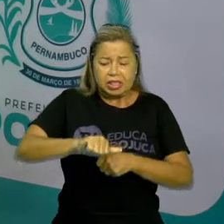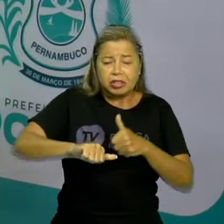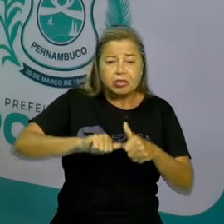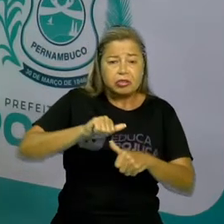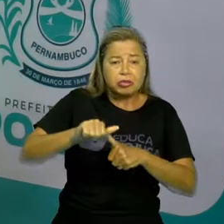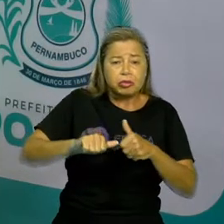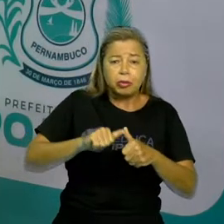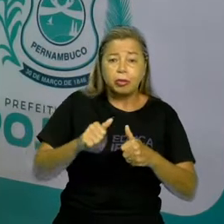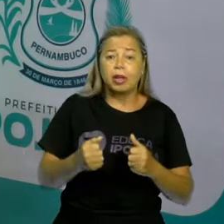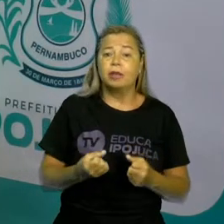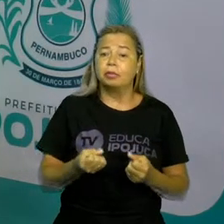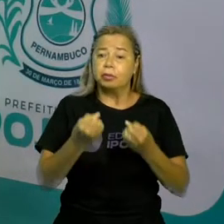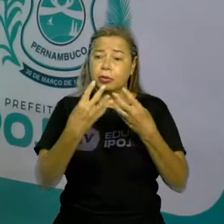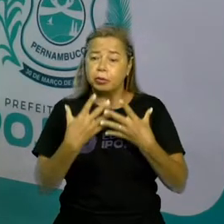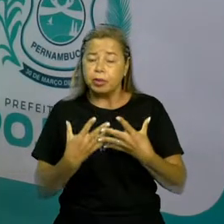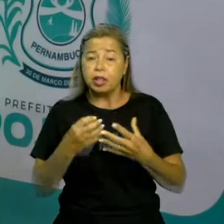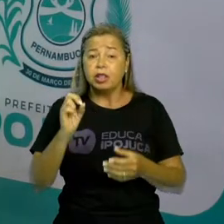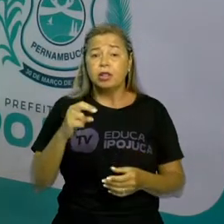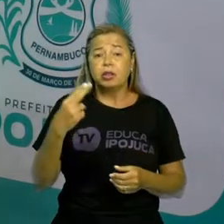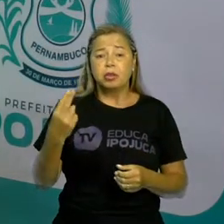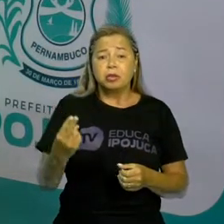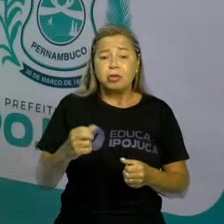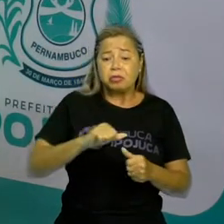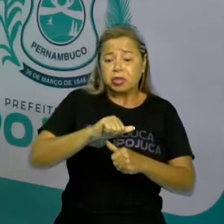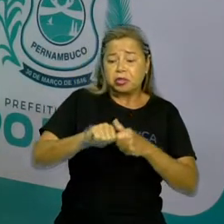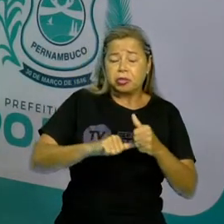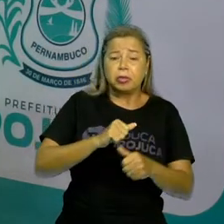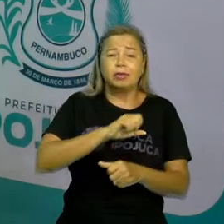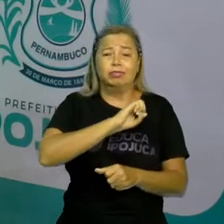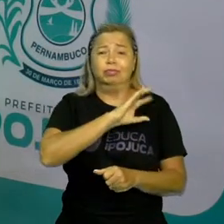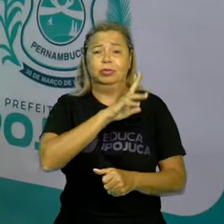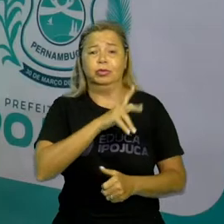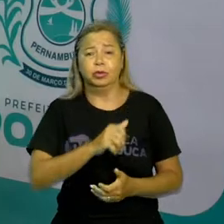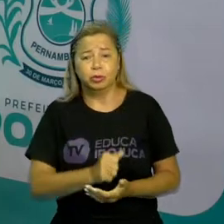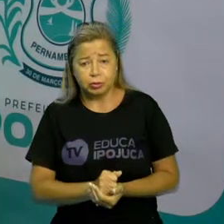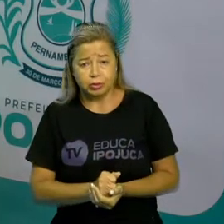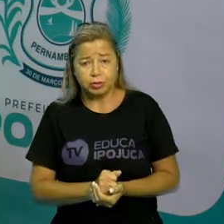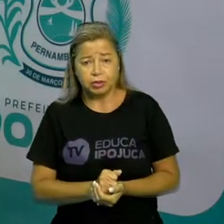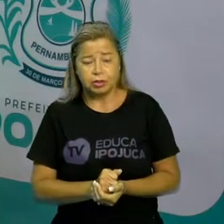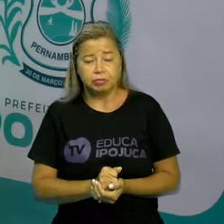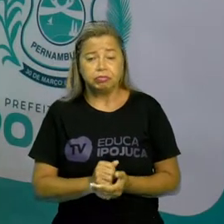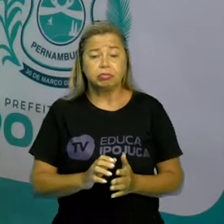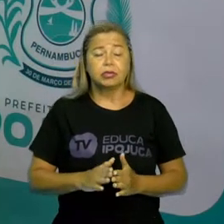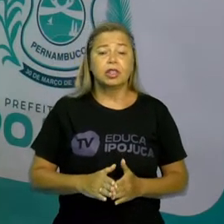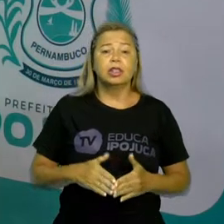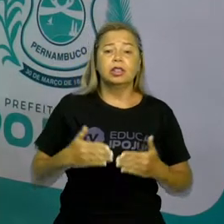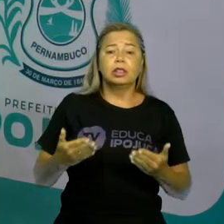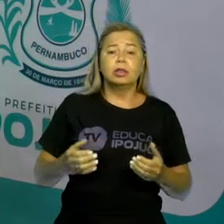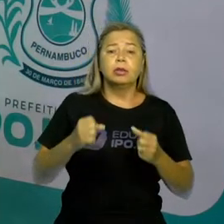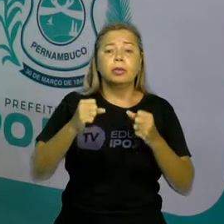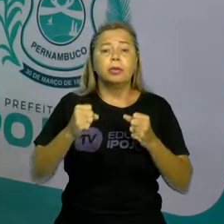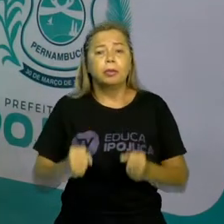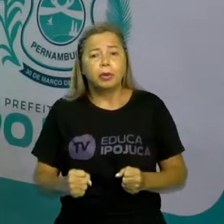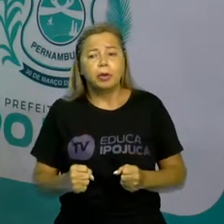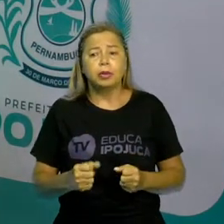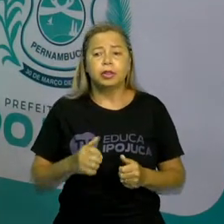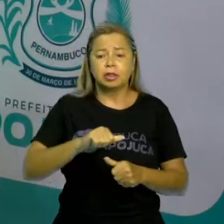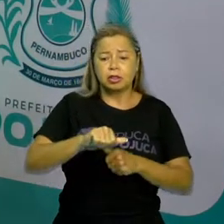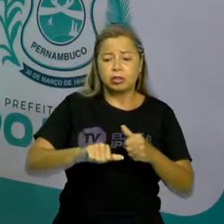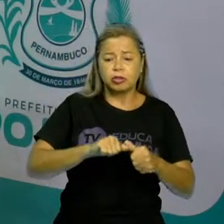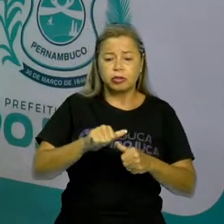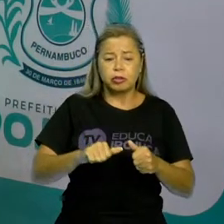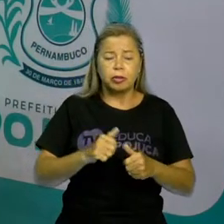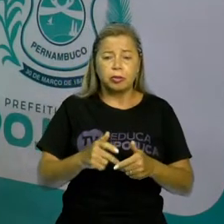foi degradada pelo ser humano ou por questões naturais, como um